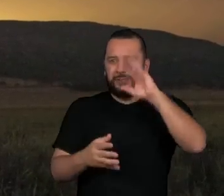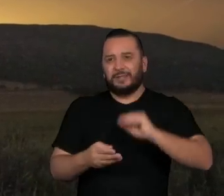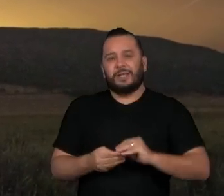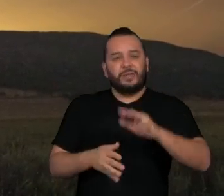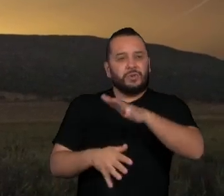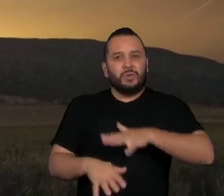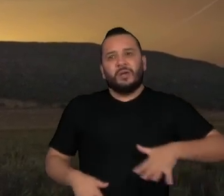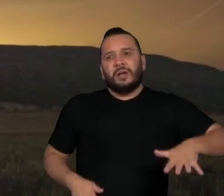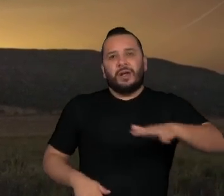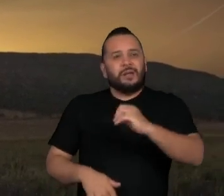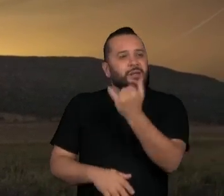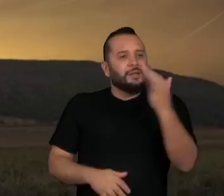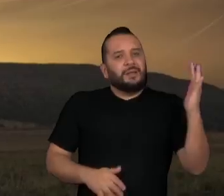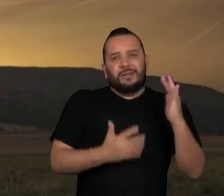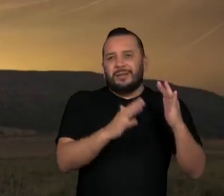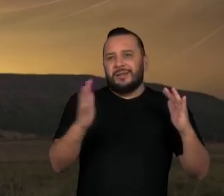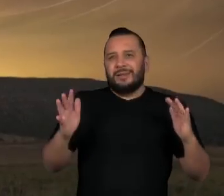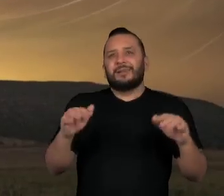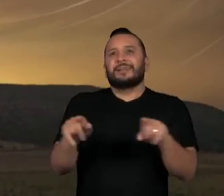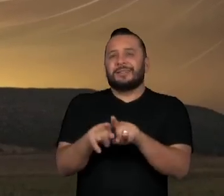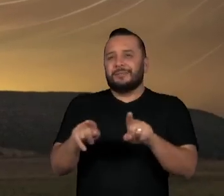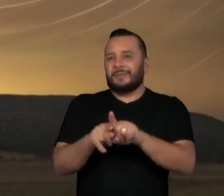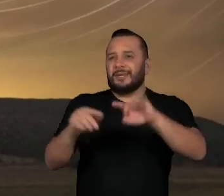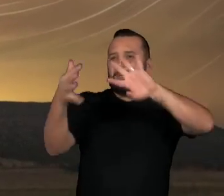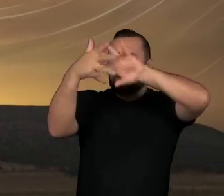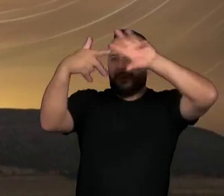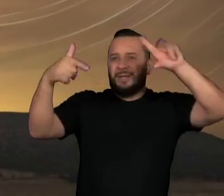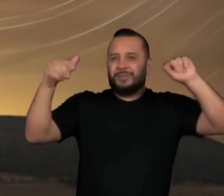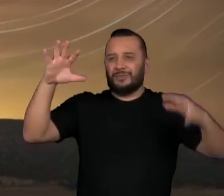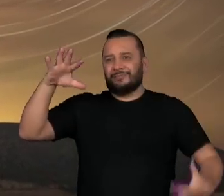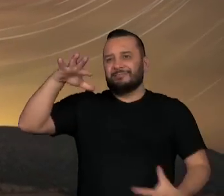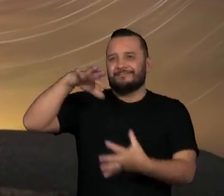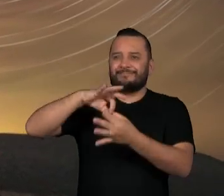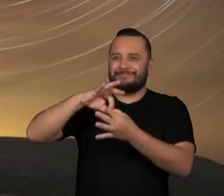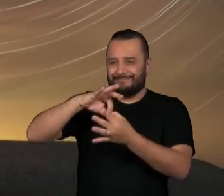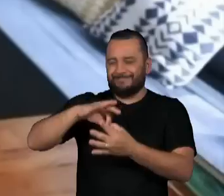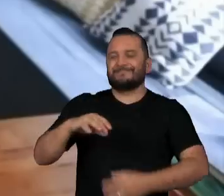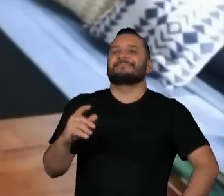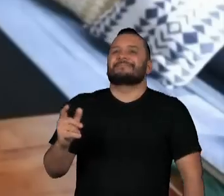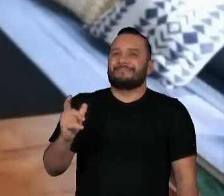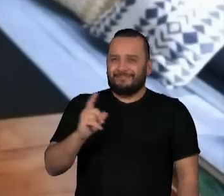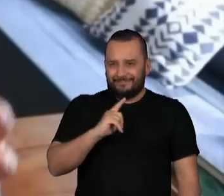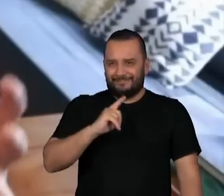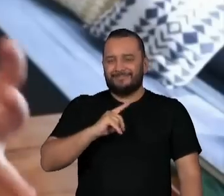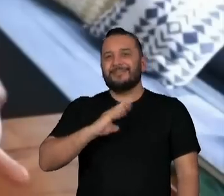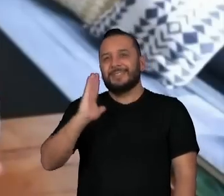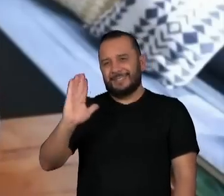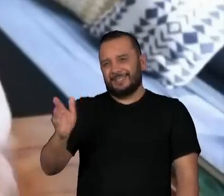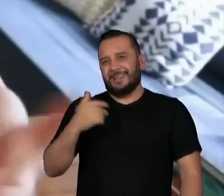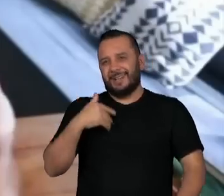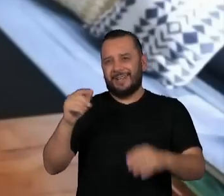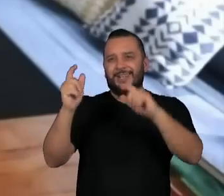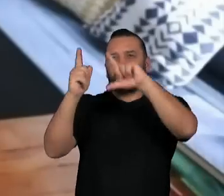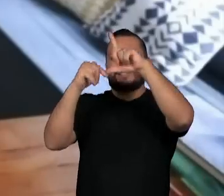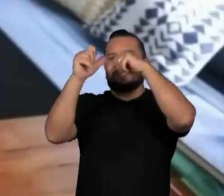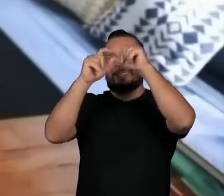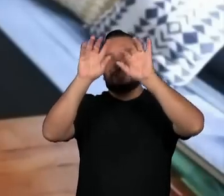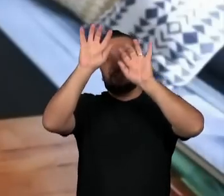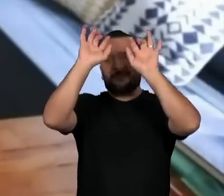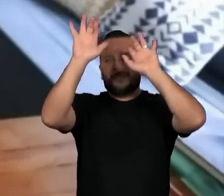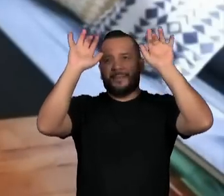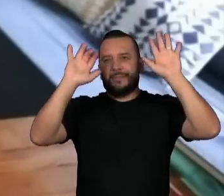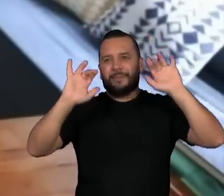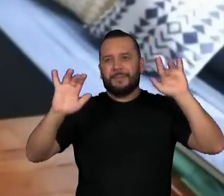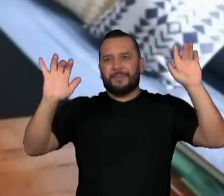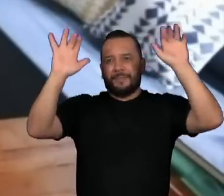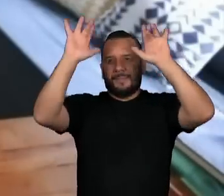e, por consequência, entende a conexão que o cosmos está tendo naquele momento ali com uma nebulosa, uma galáxia, alguma coisa composta dentro daquela